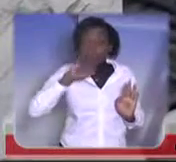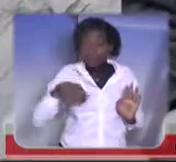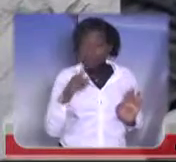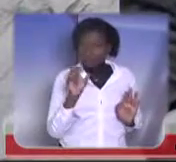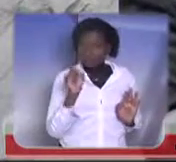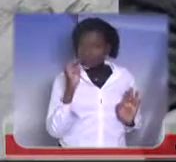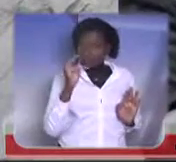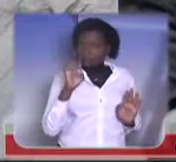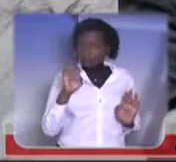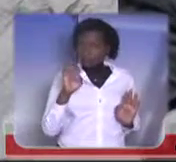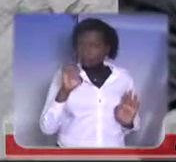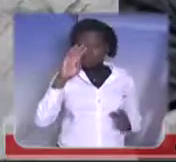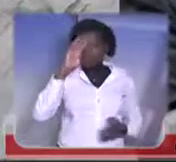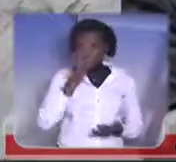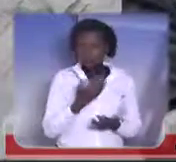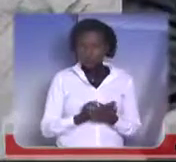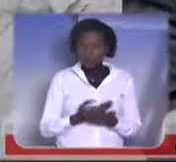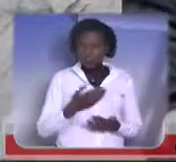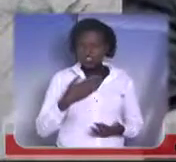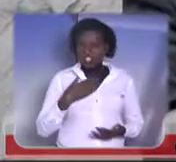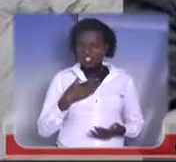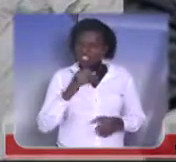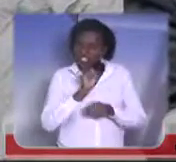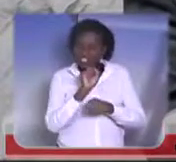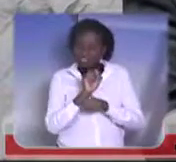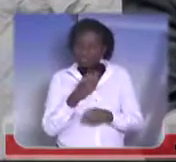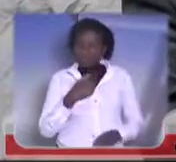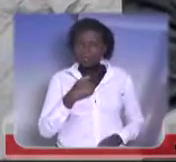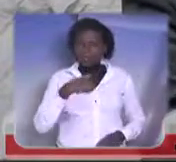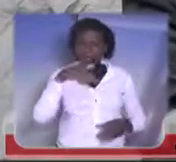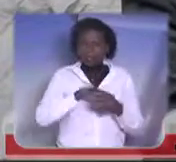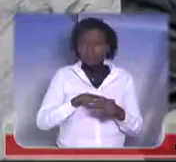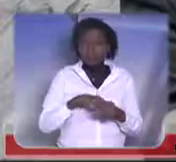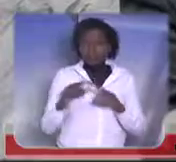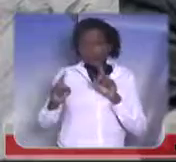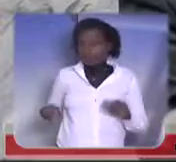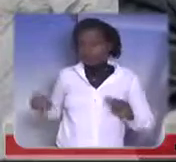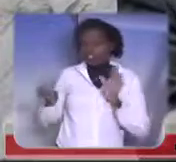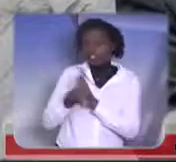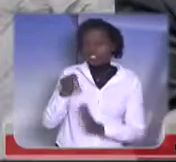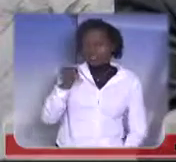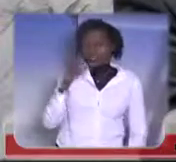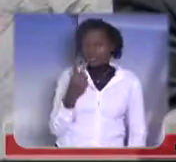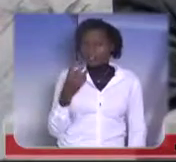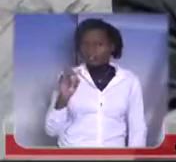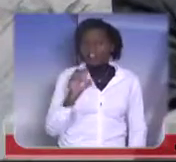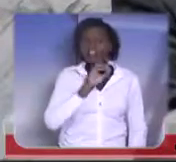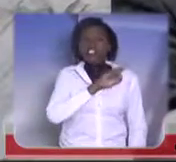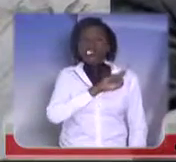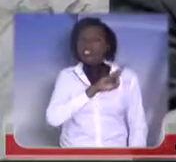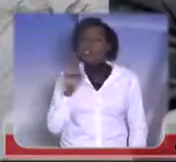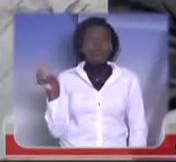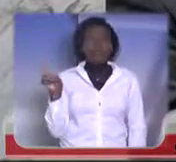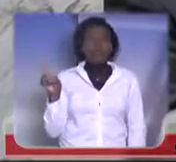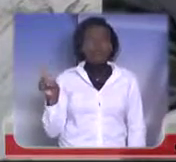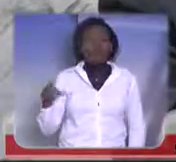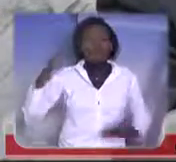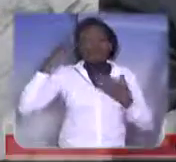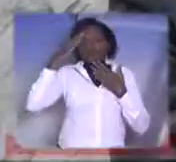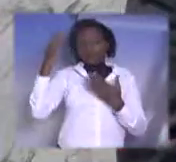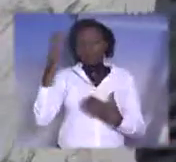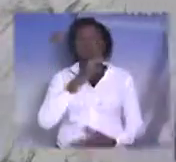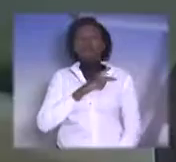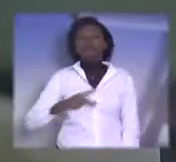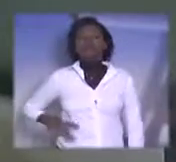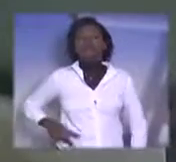contem com o meu voto para aprovação do projeto de lei número 920. Muito obrigado, senhor